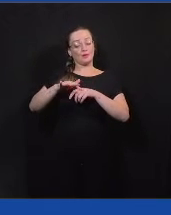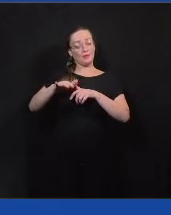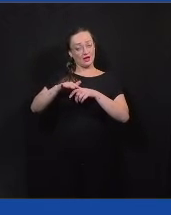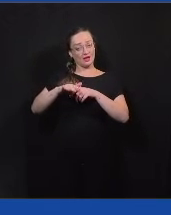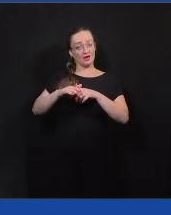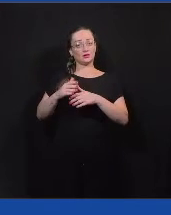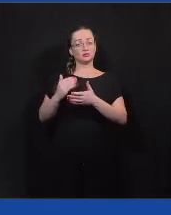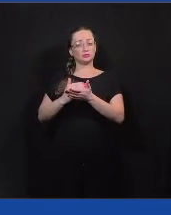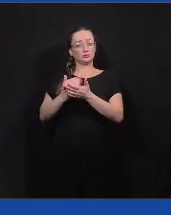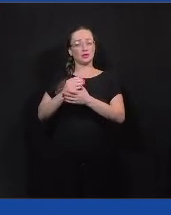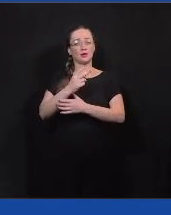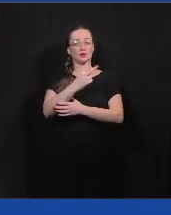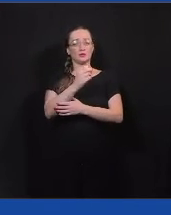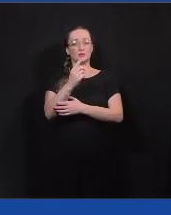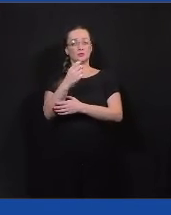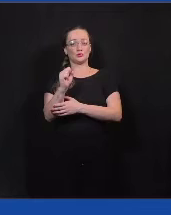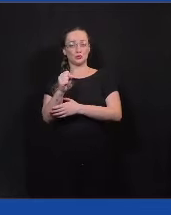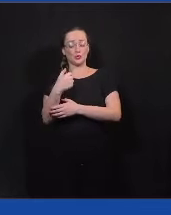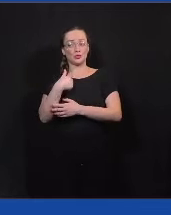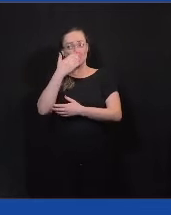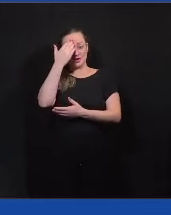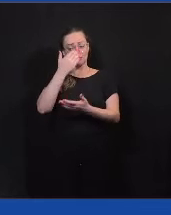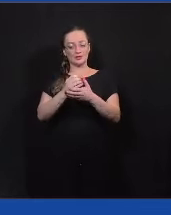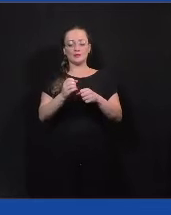coisa mais importante que a gente tem no país hoje.